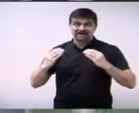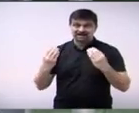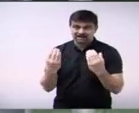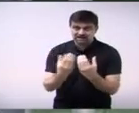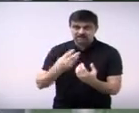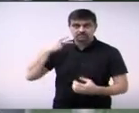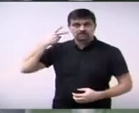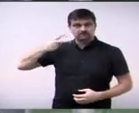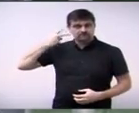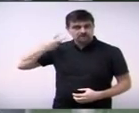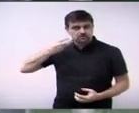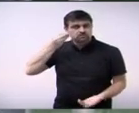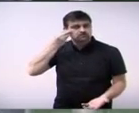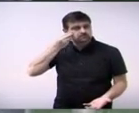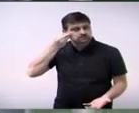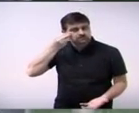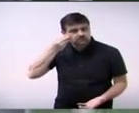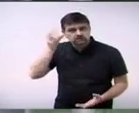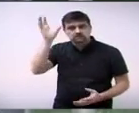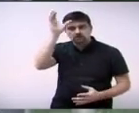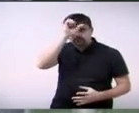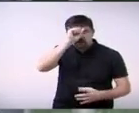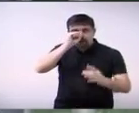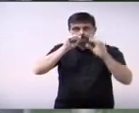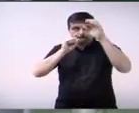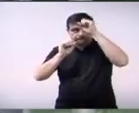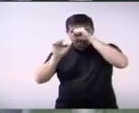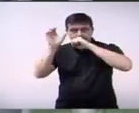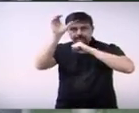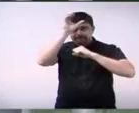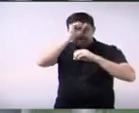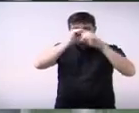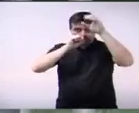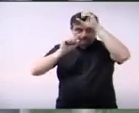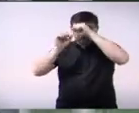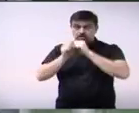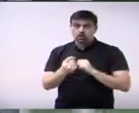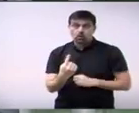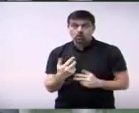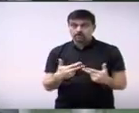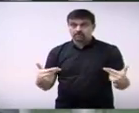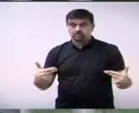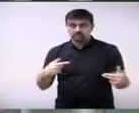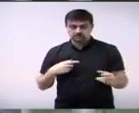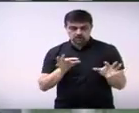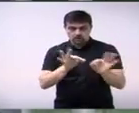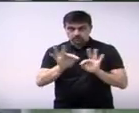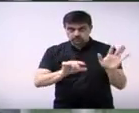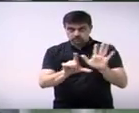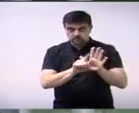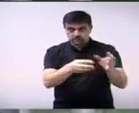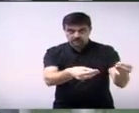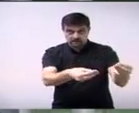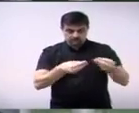e pude aprender muita coisa. Uma delas é analisar o projeto.